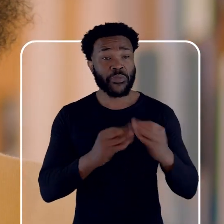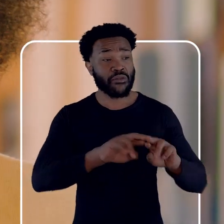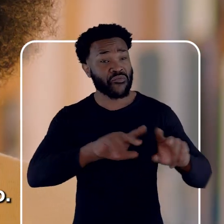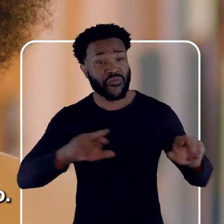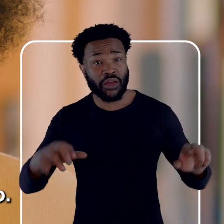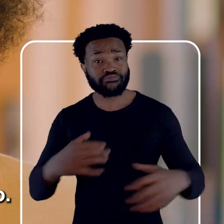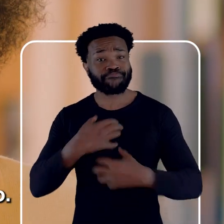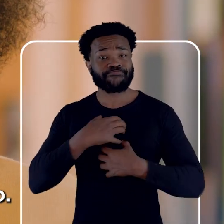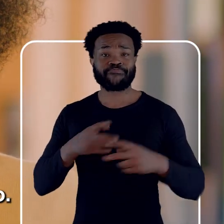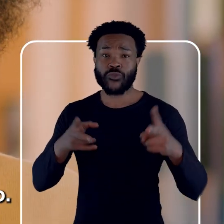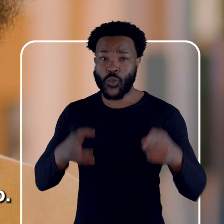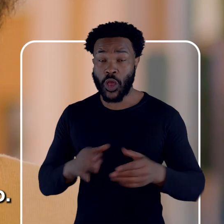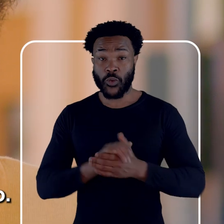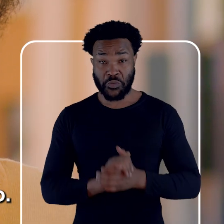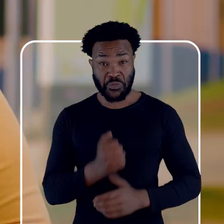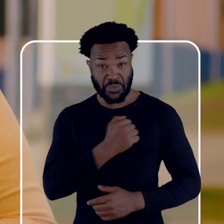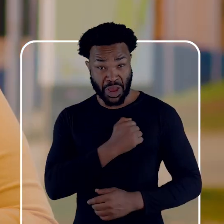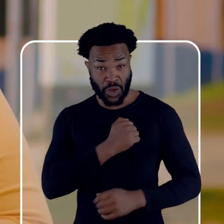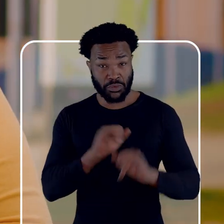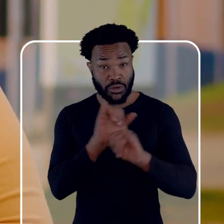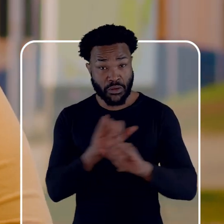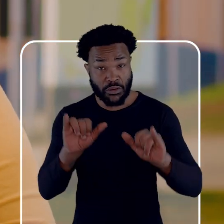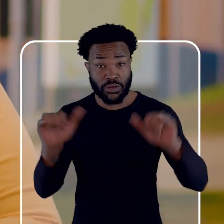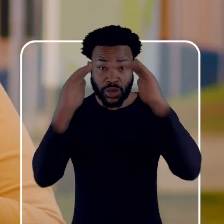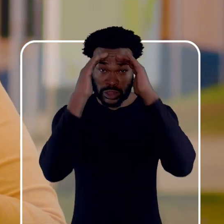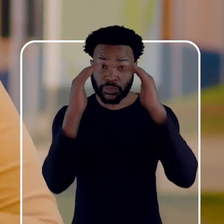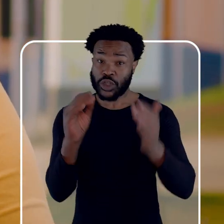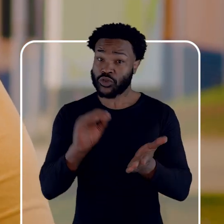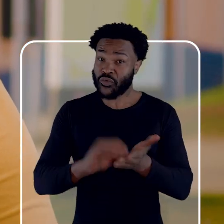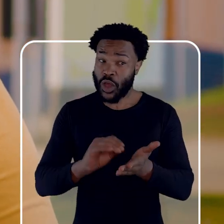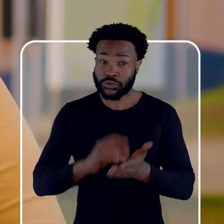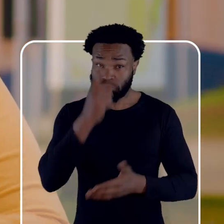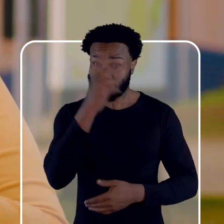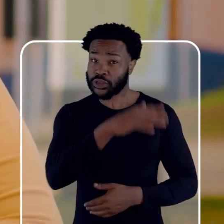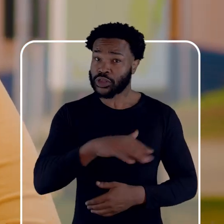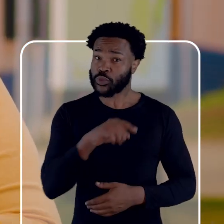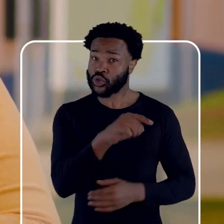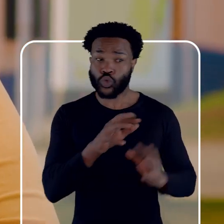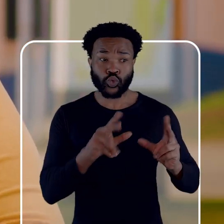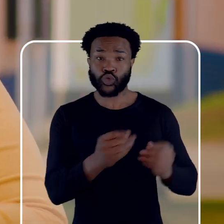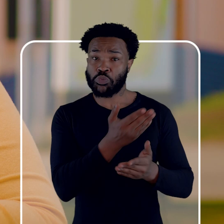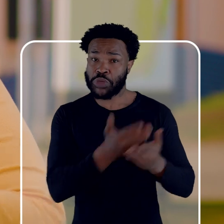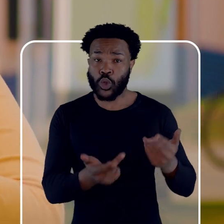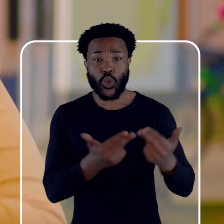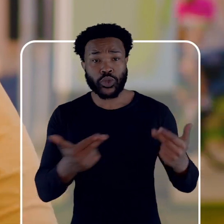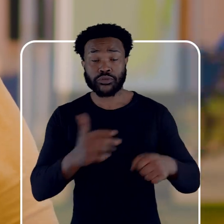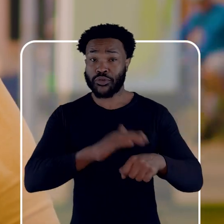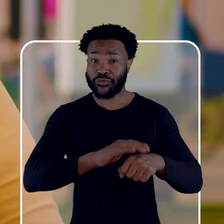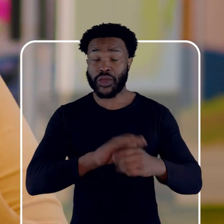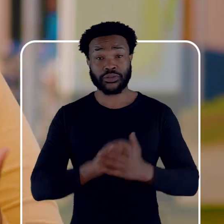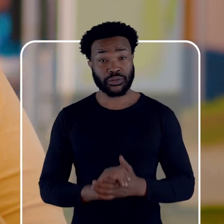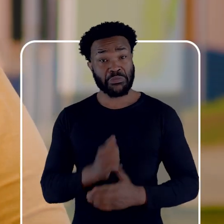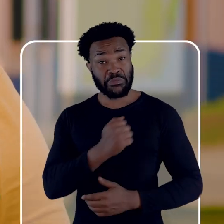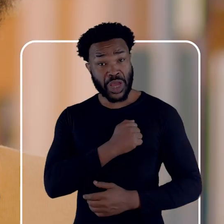temos muitas outras famílias que passaram por isso. A propaganda do Melo é um desrespeito com todos aqueles que perderam tudo